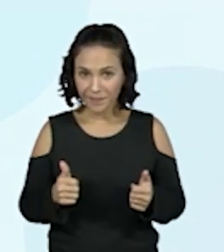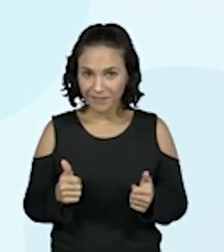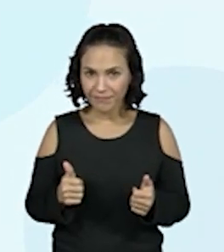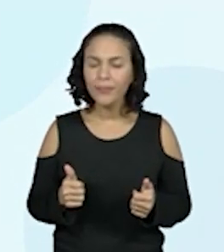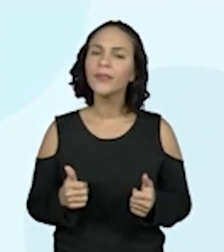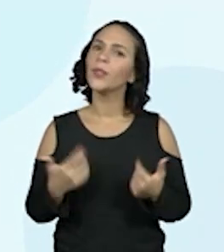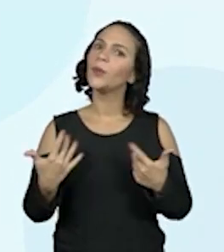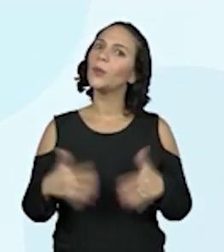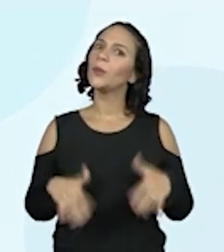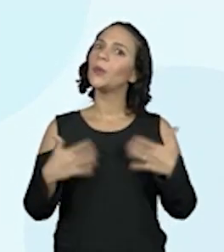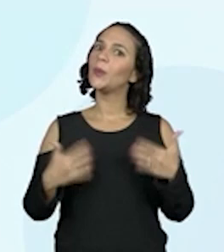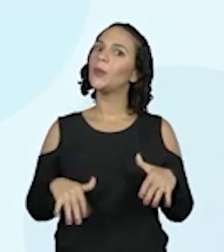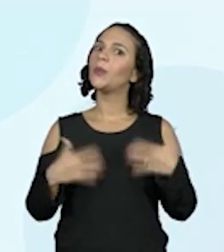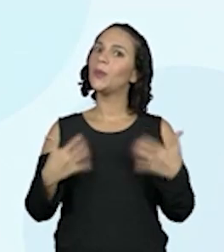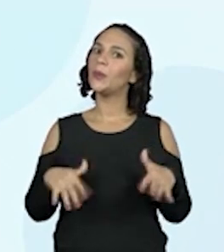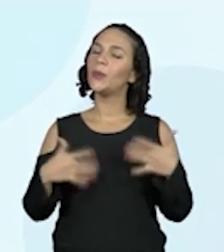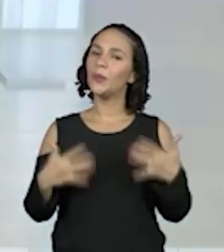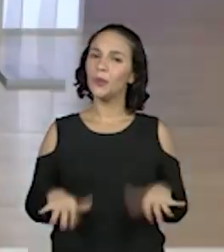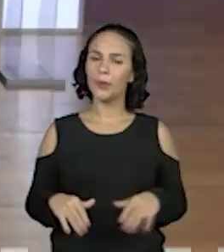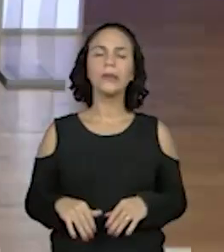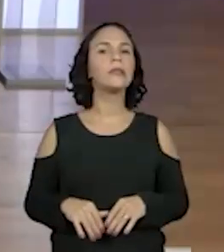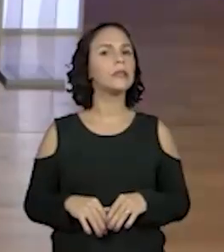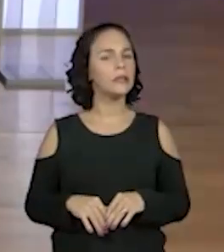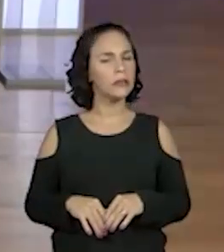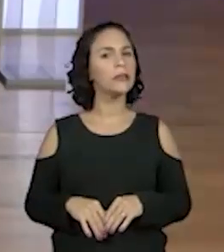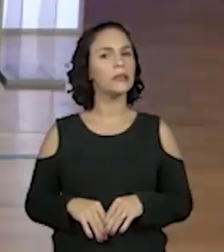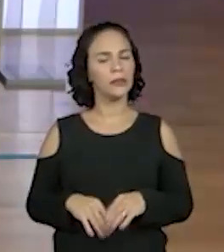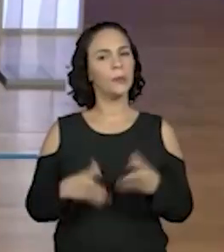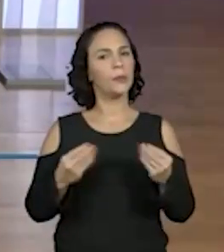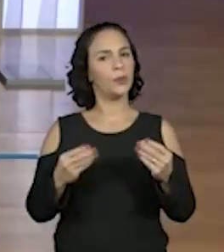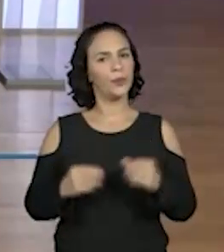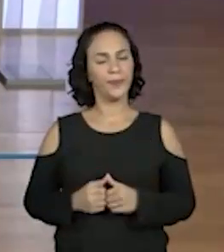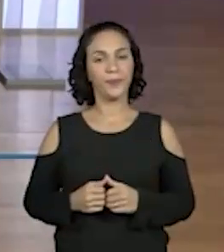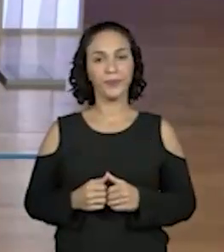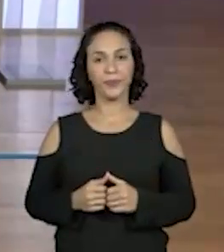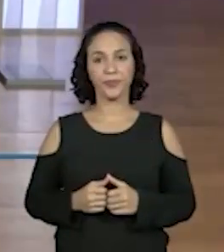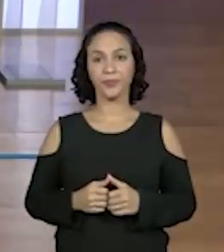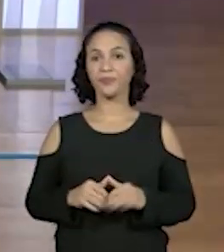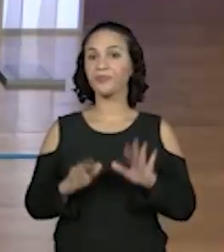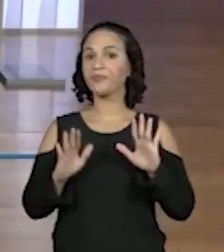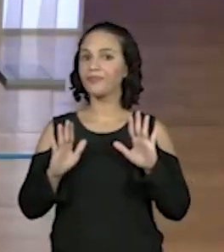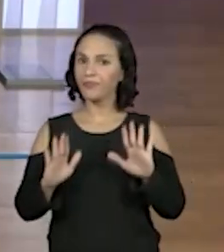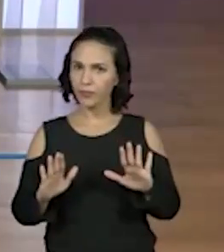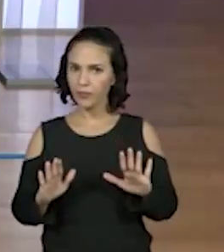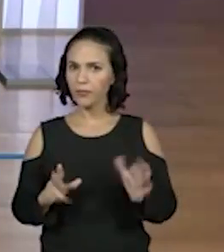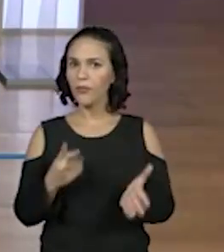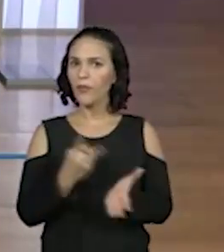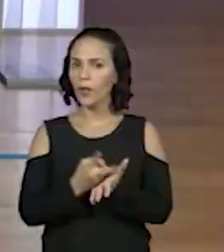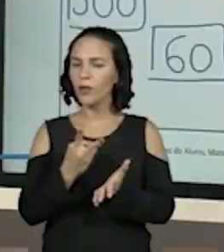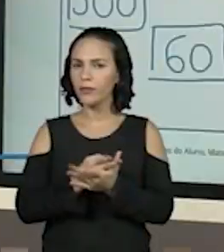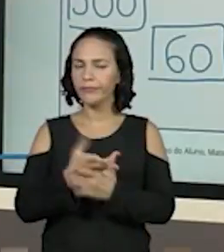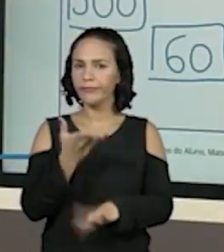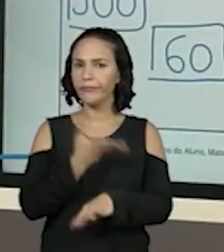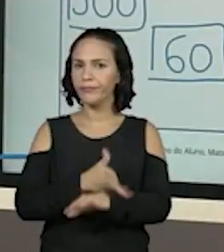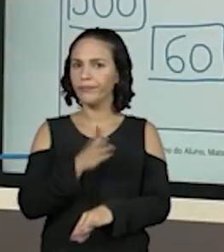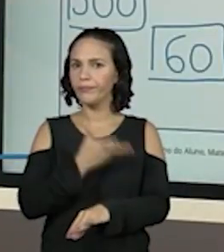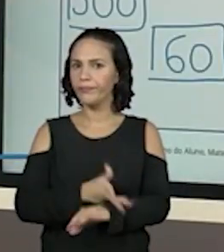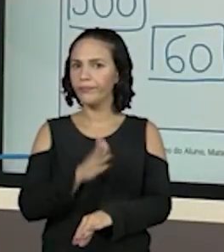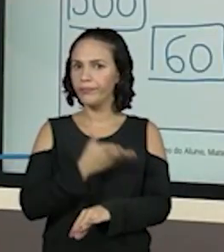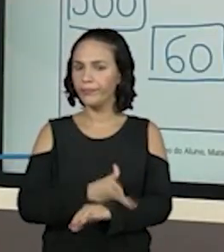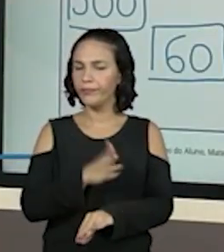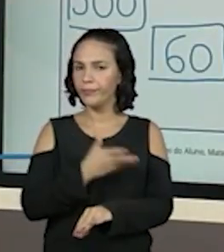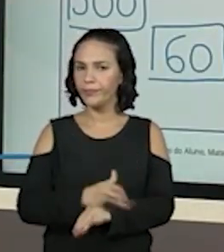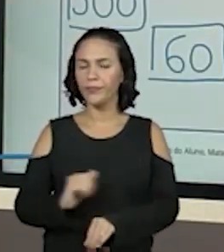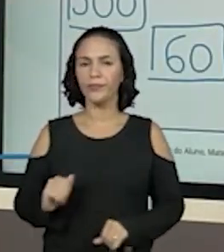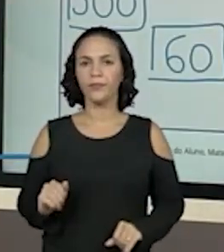Bastante coisa aí, hein? Como? Não é? Só que a gente vai continuar treinando. Lembrando que